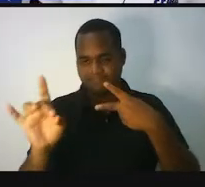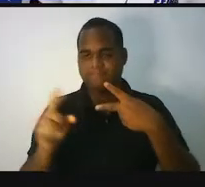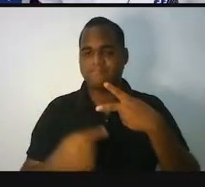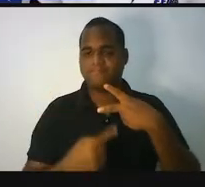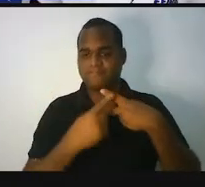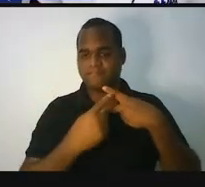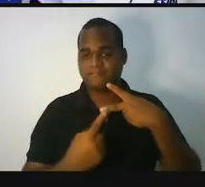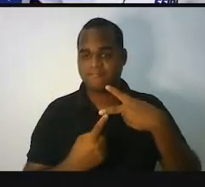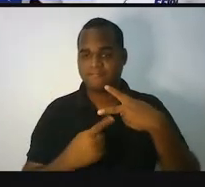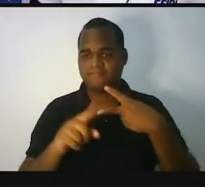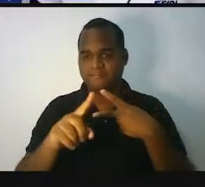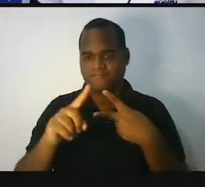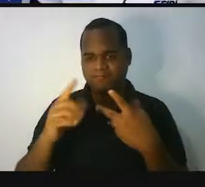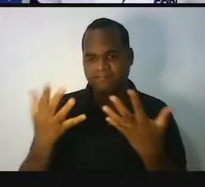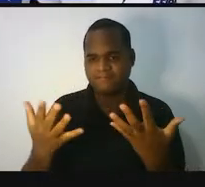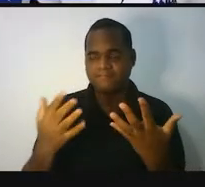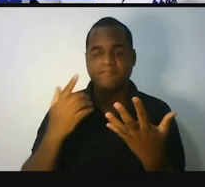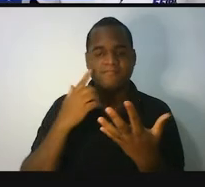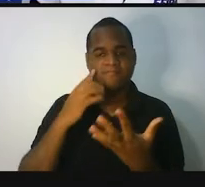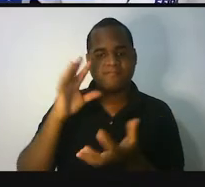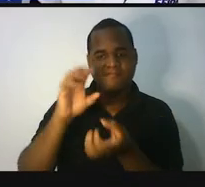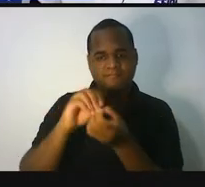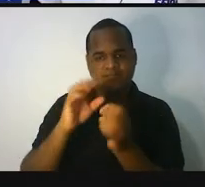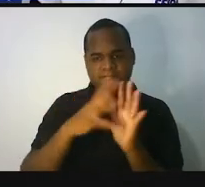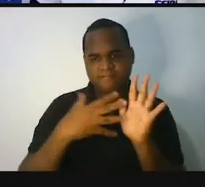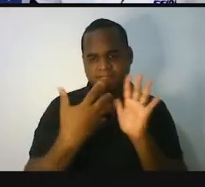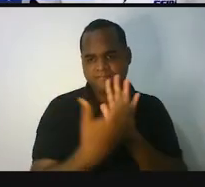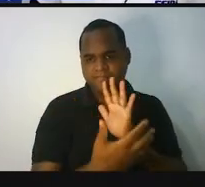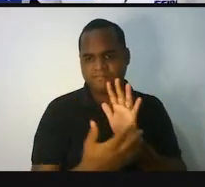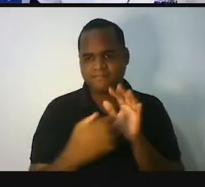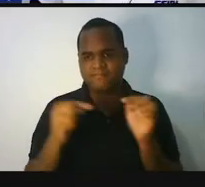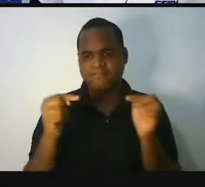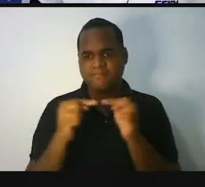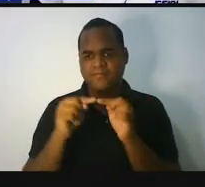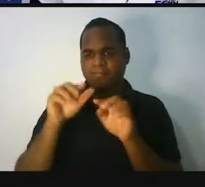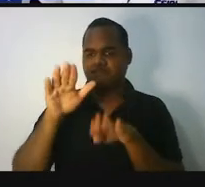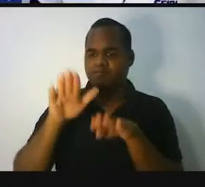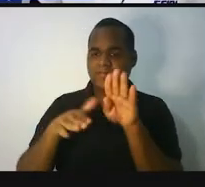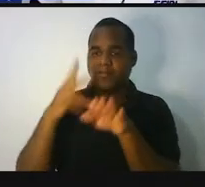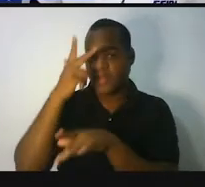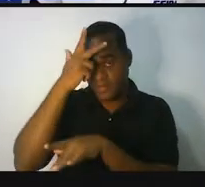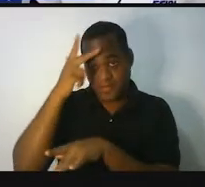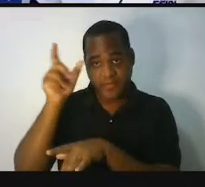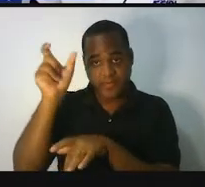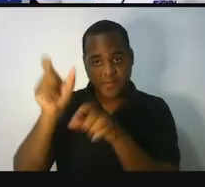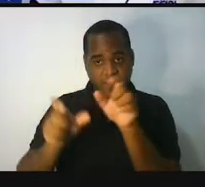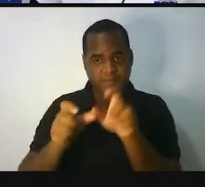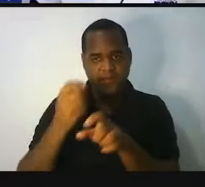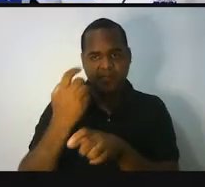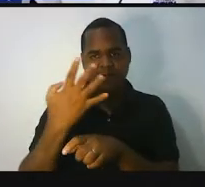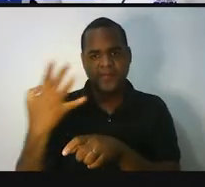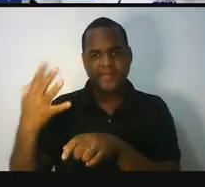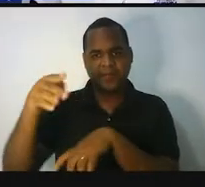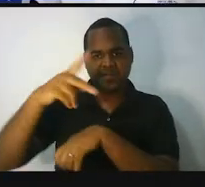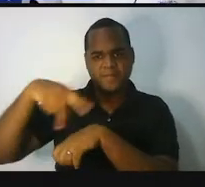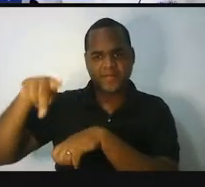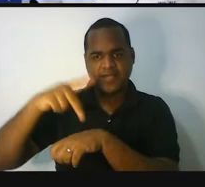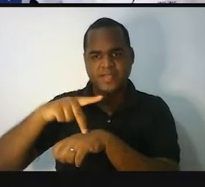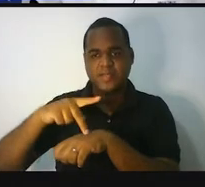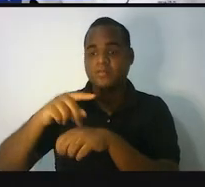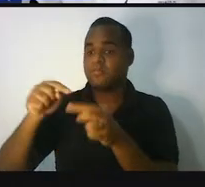Com base naquela tabela, qual é a soma populacional dos 44 países